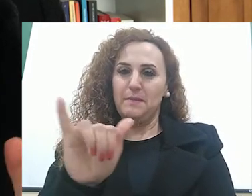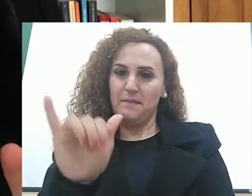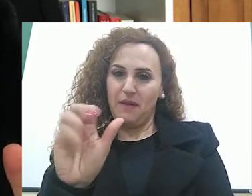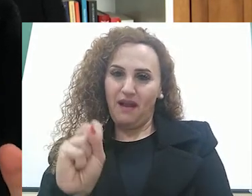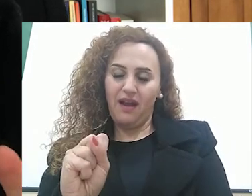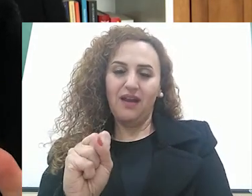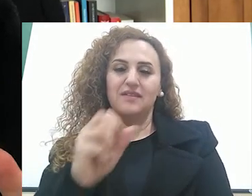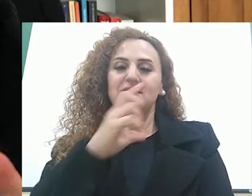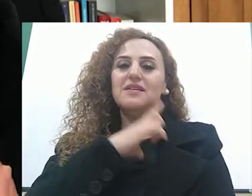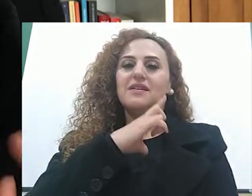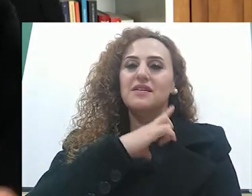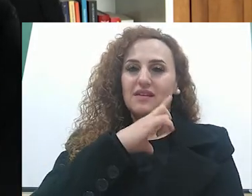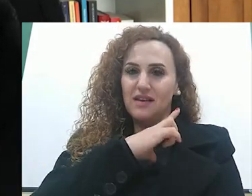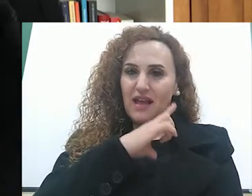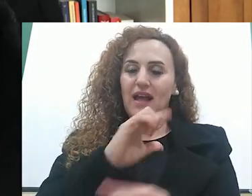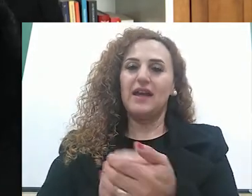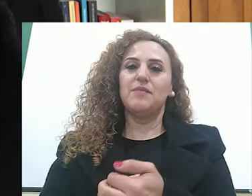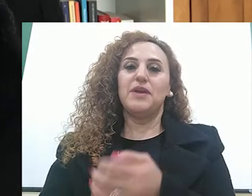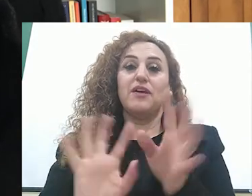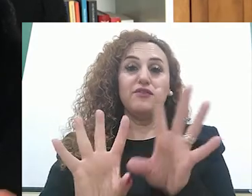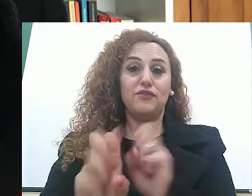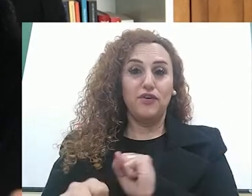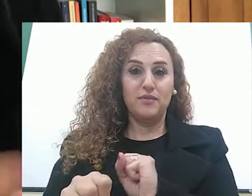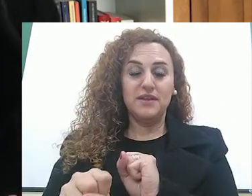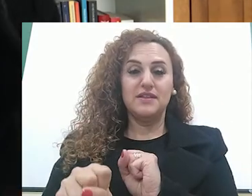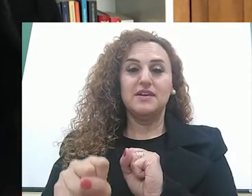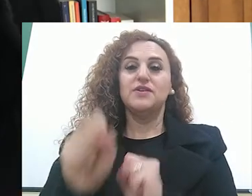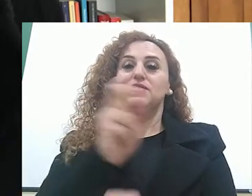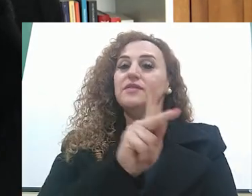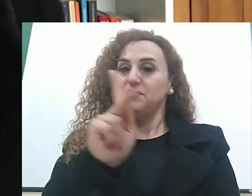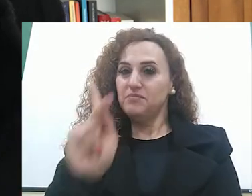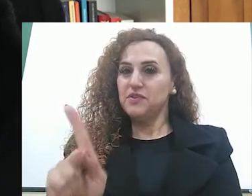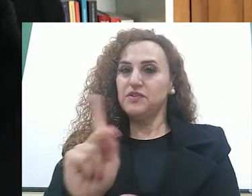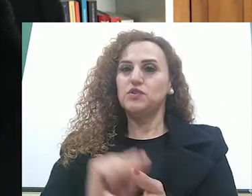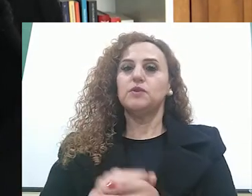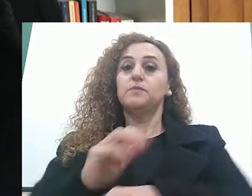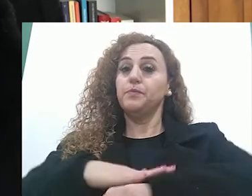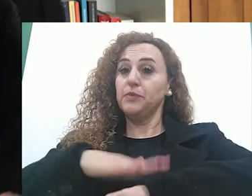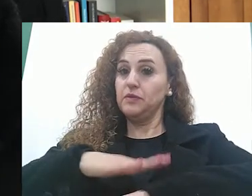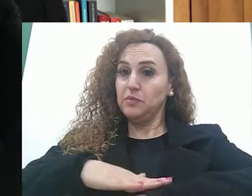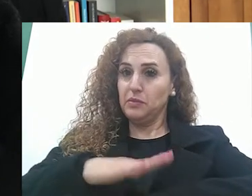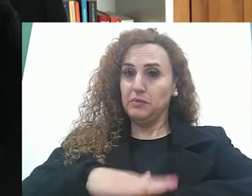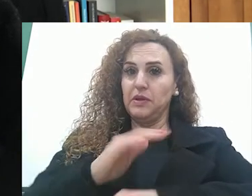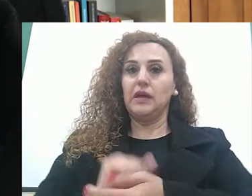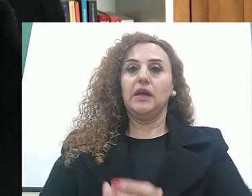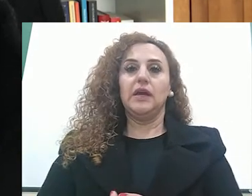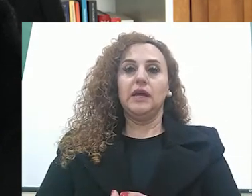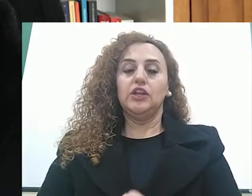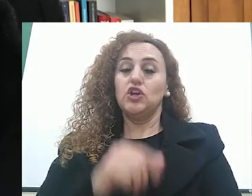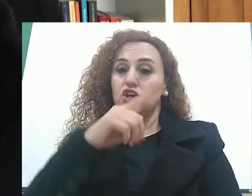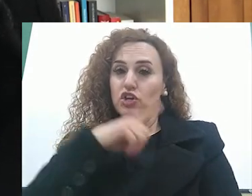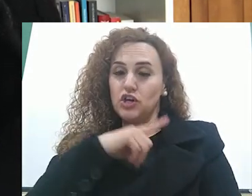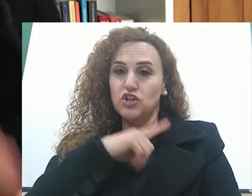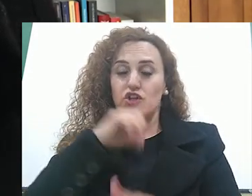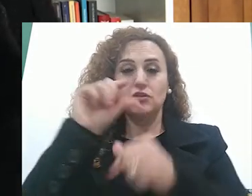formação de professoras. Nesse momento a gente vai ter uma mudança de